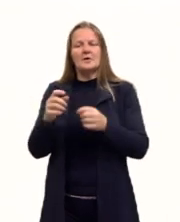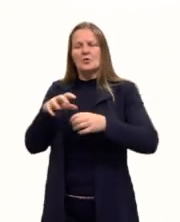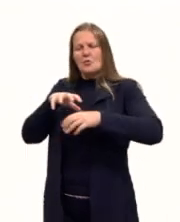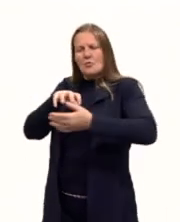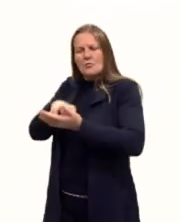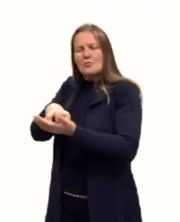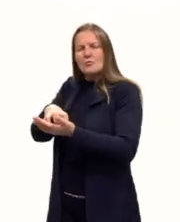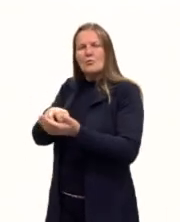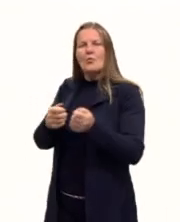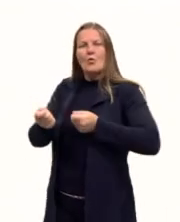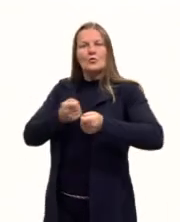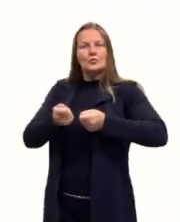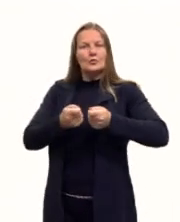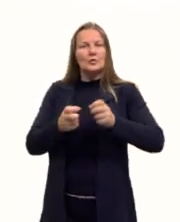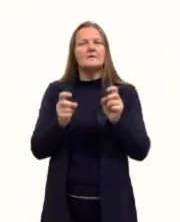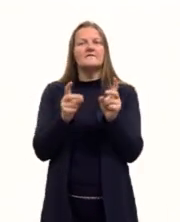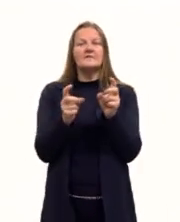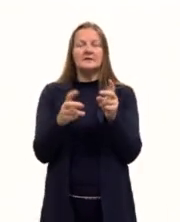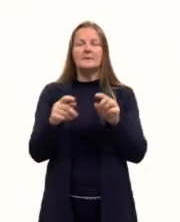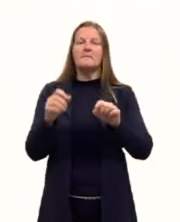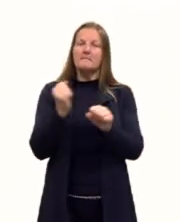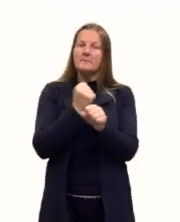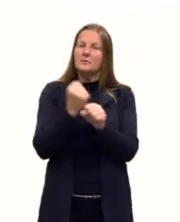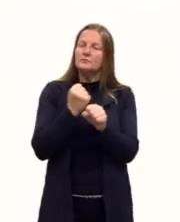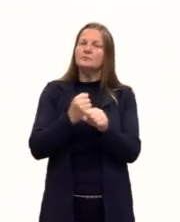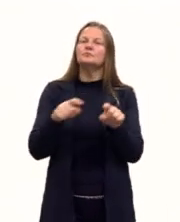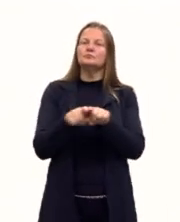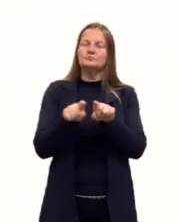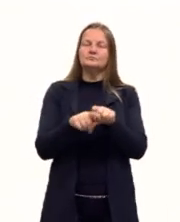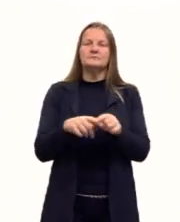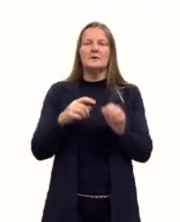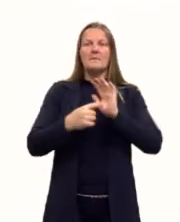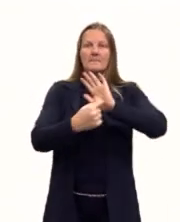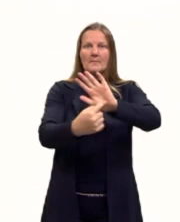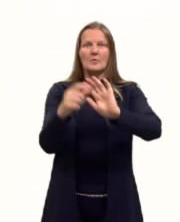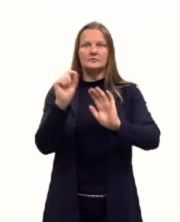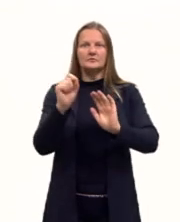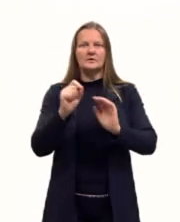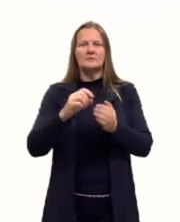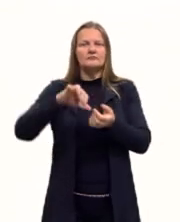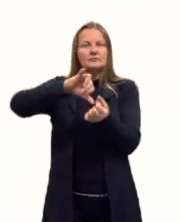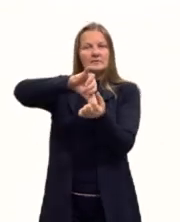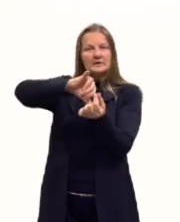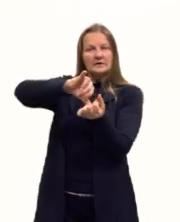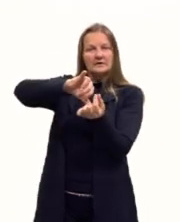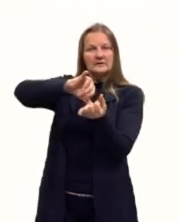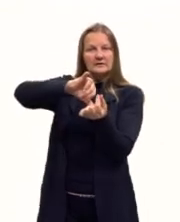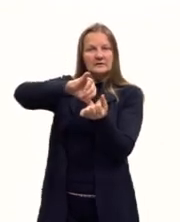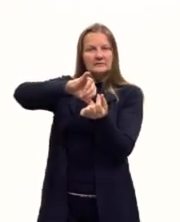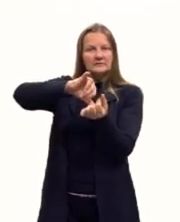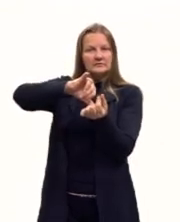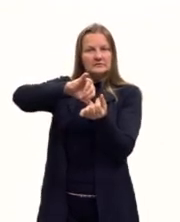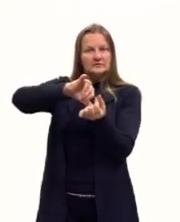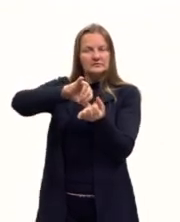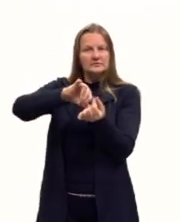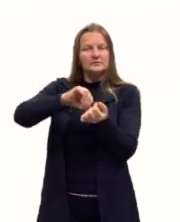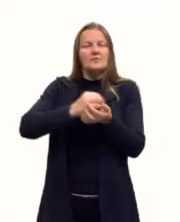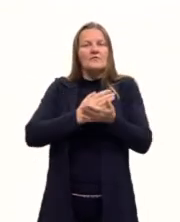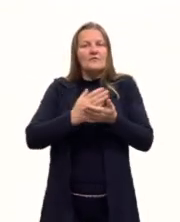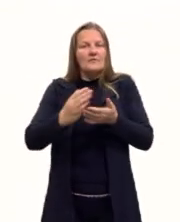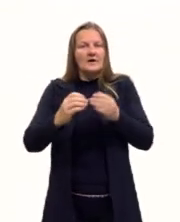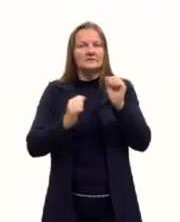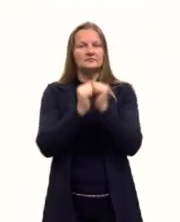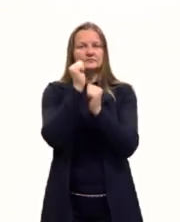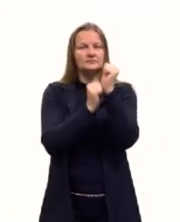também poder vender os seus produtos. E nos mostra como o capitalismo, então, mesmo na sua fase industrial,